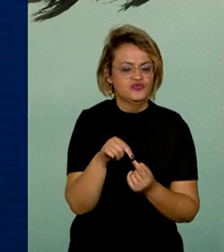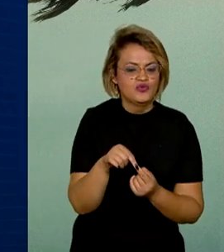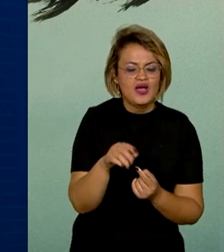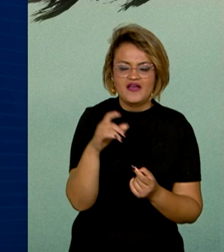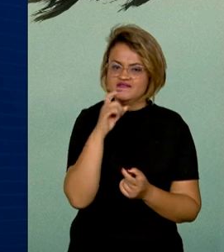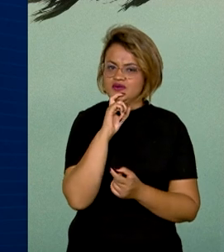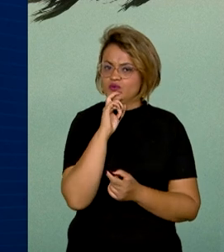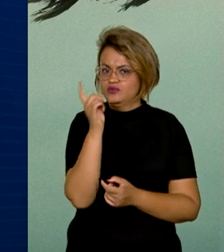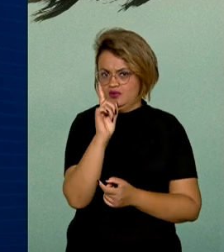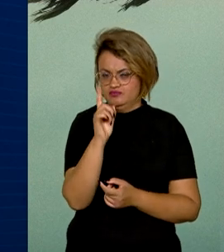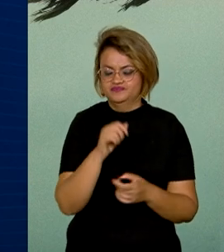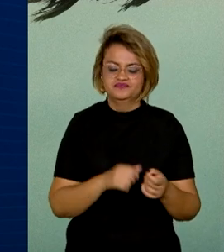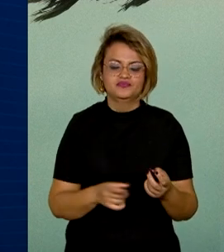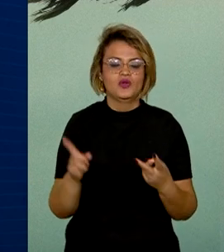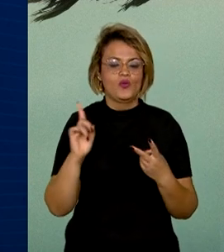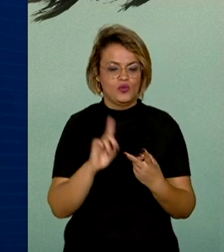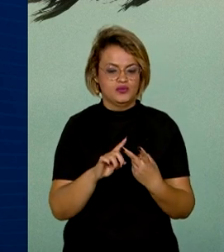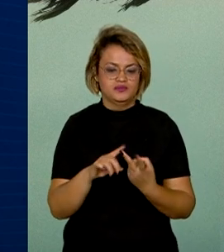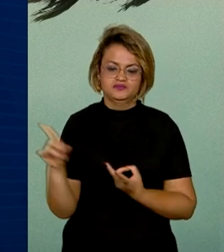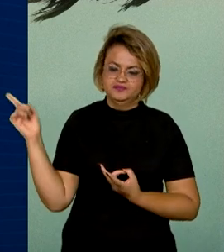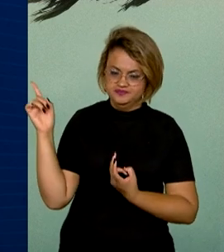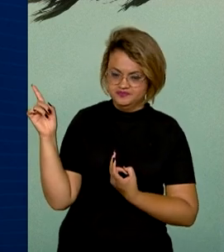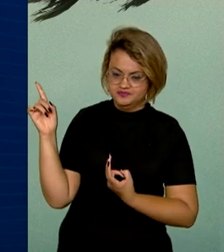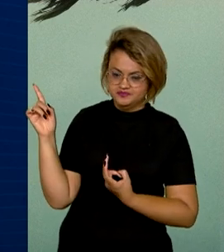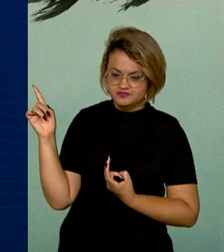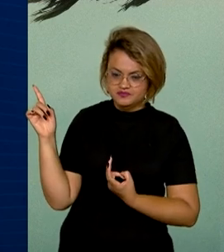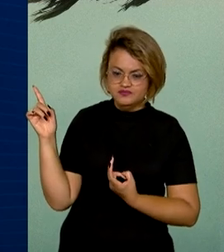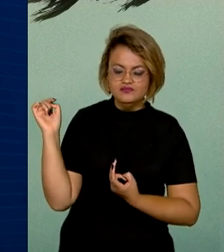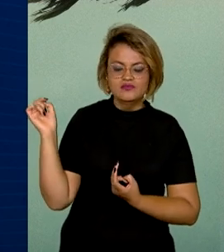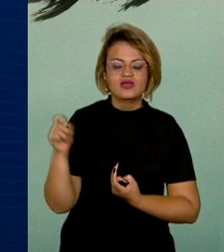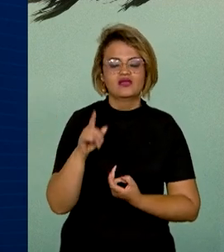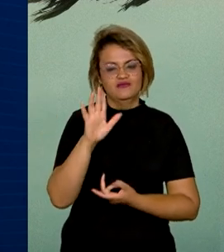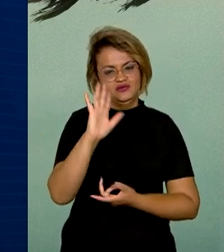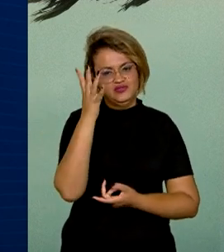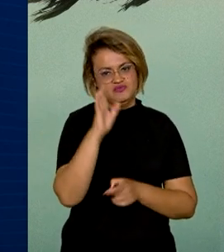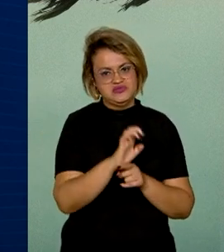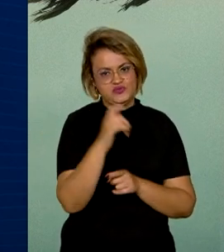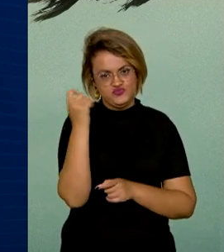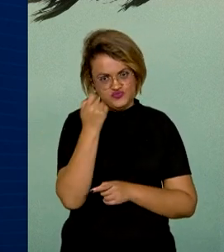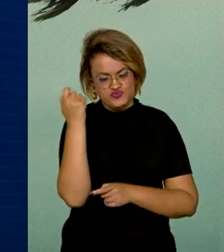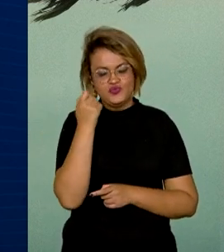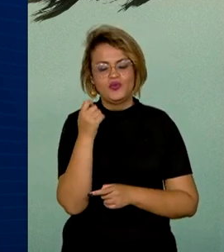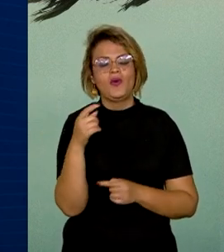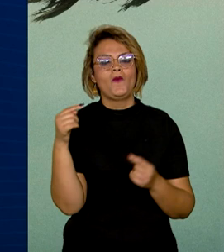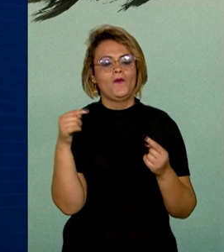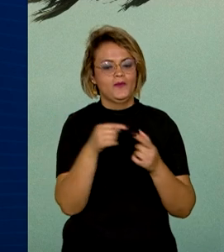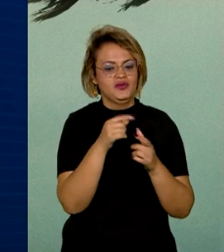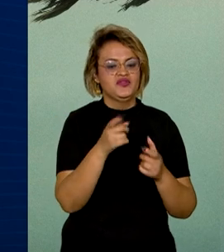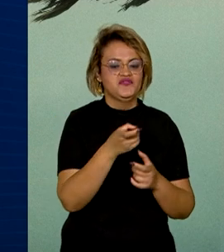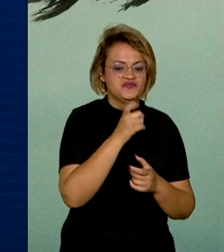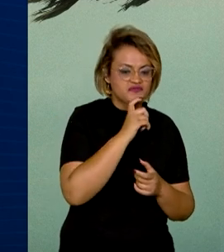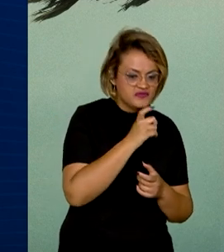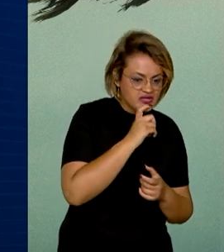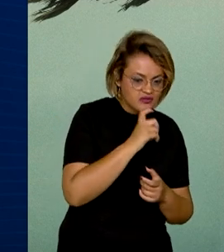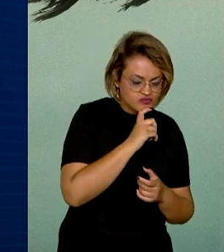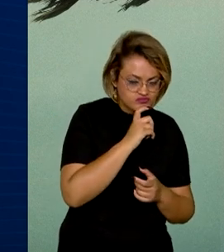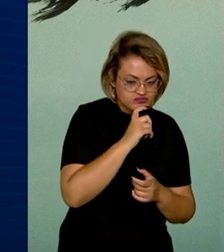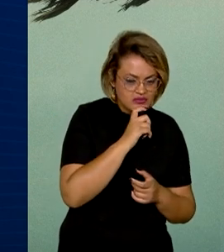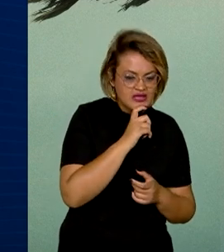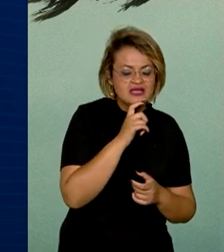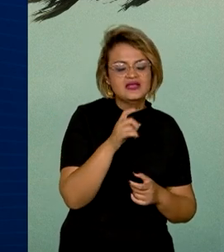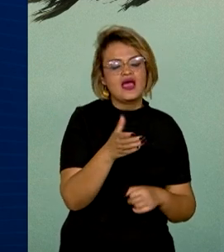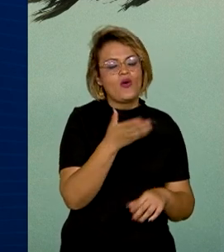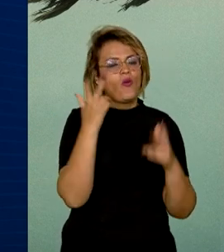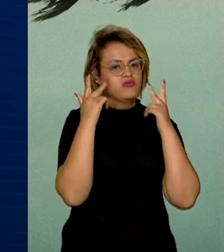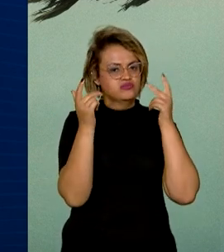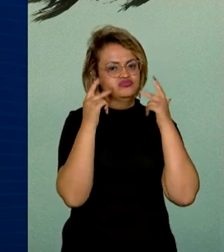frente fria. O extra-tropical, que atingiu o Rio Grande do Sul, sempre associado a uma frente fria, e são os mais